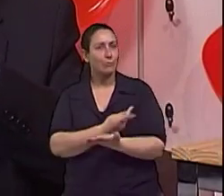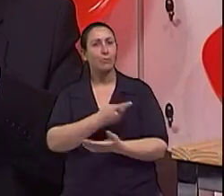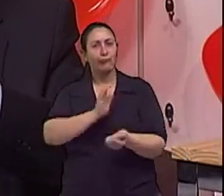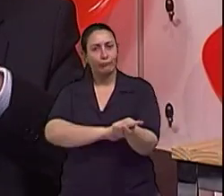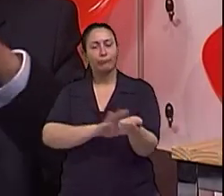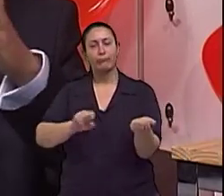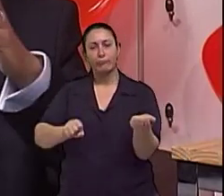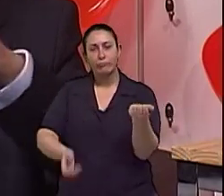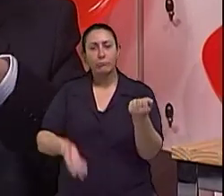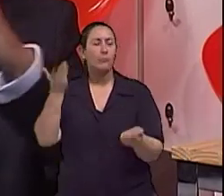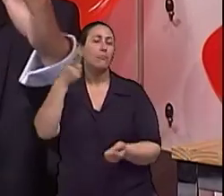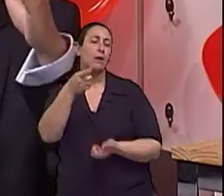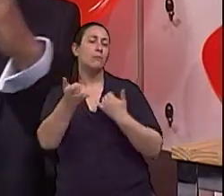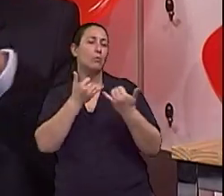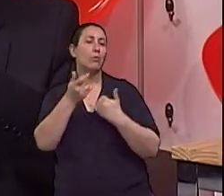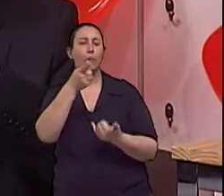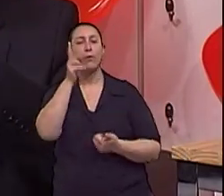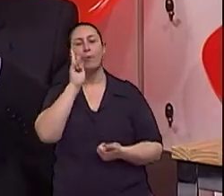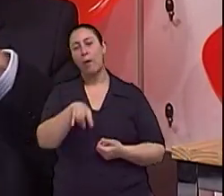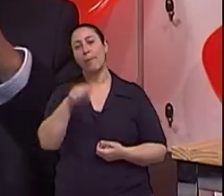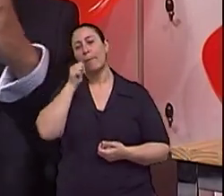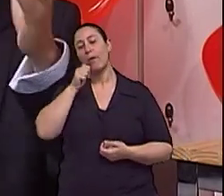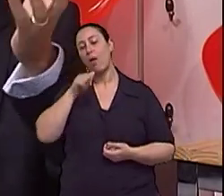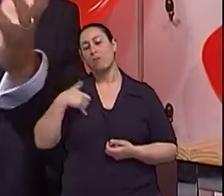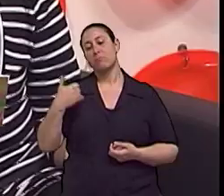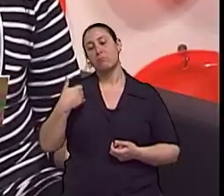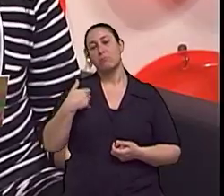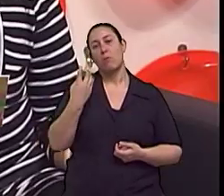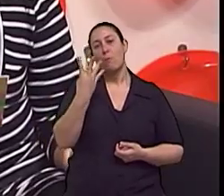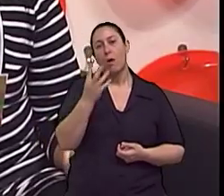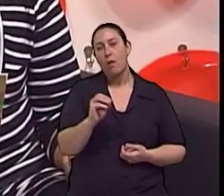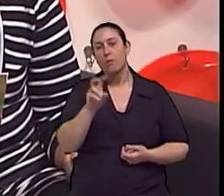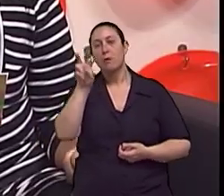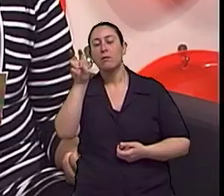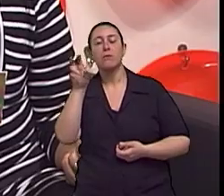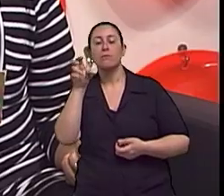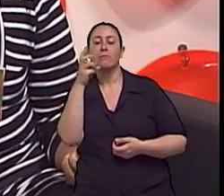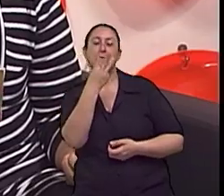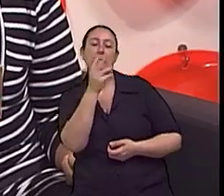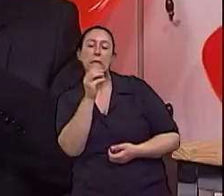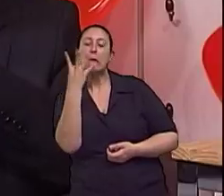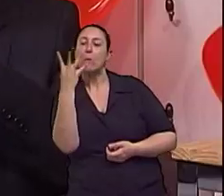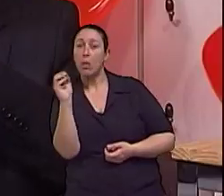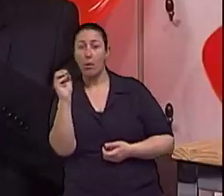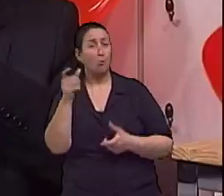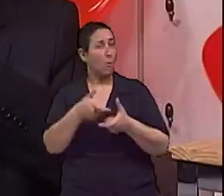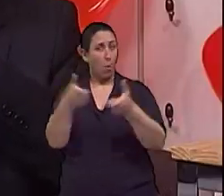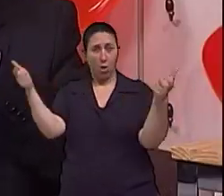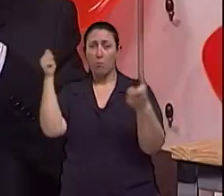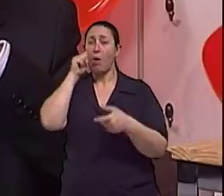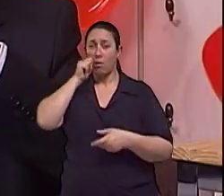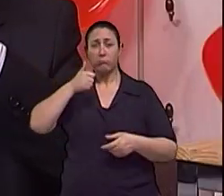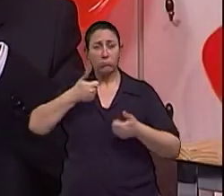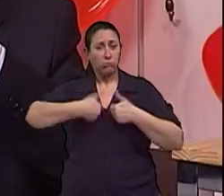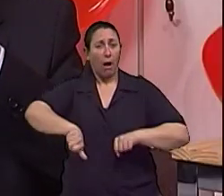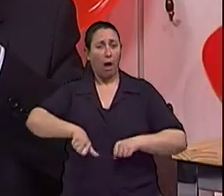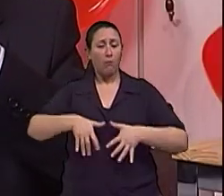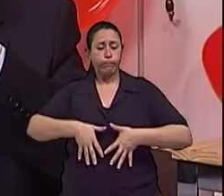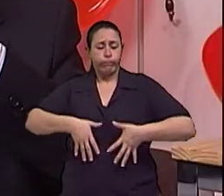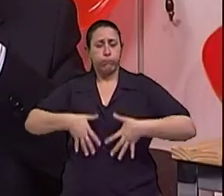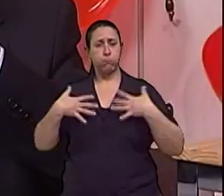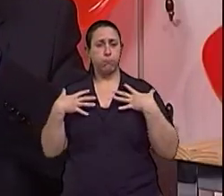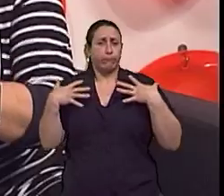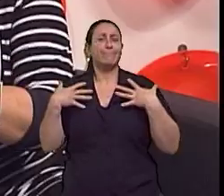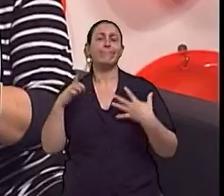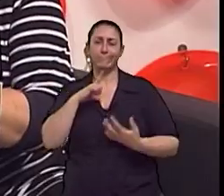pegar a faixa de mulheres acima de 40 anos, mais de 50% está acima do seu peso ideal, né? Então, aí já